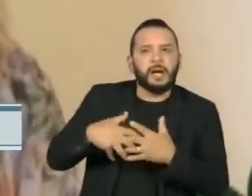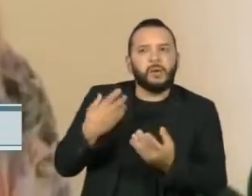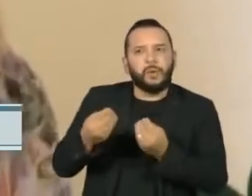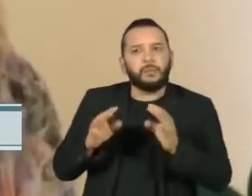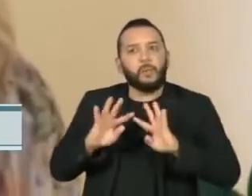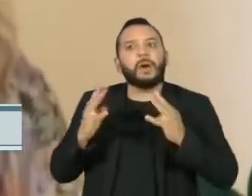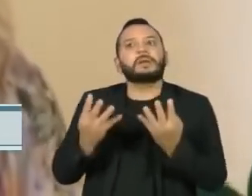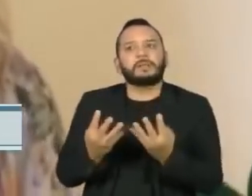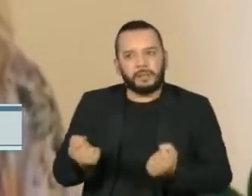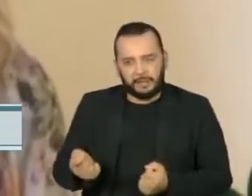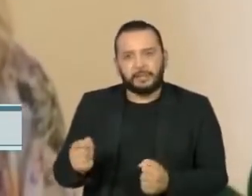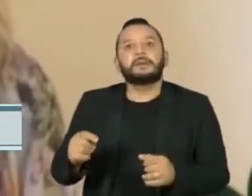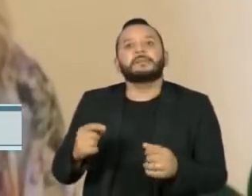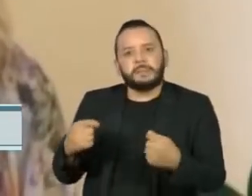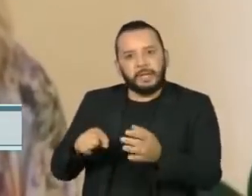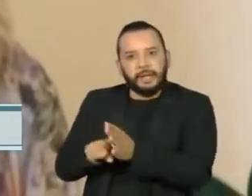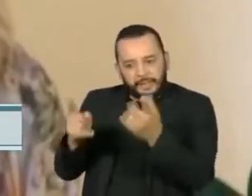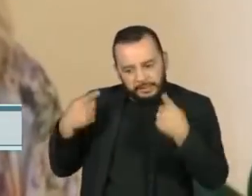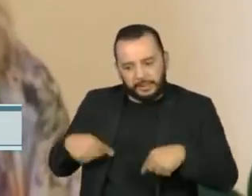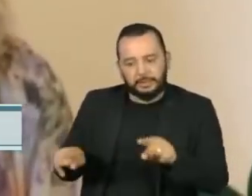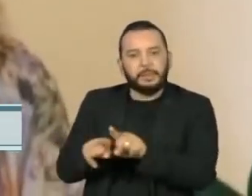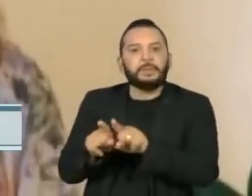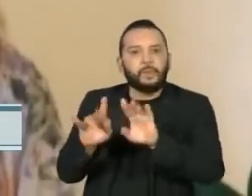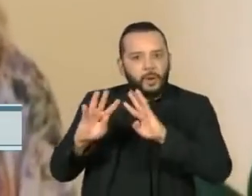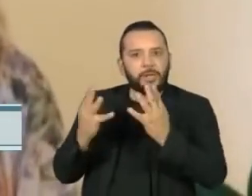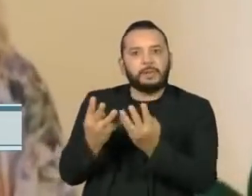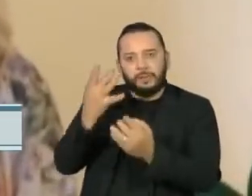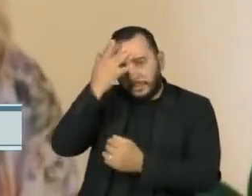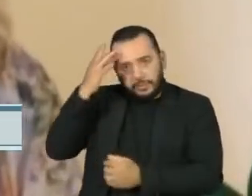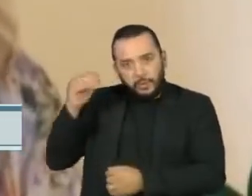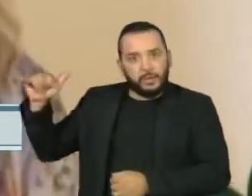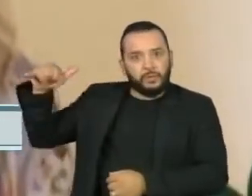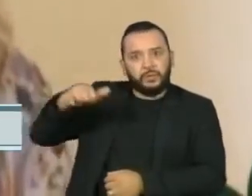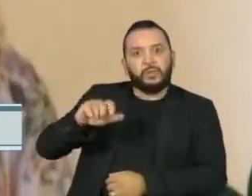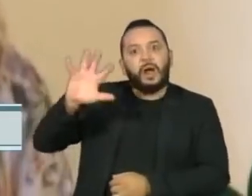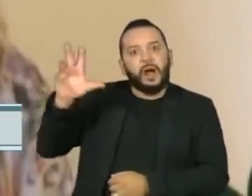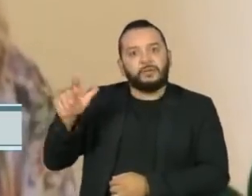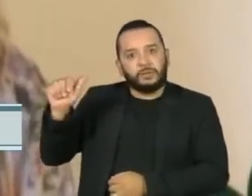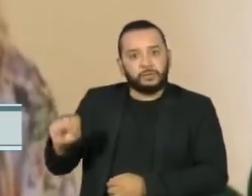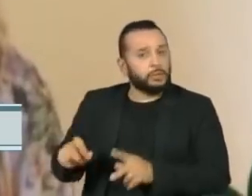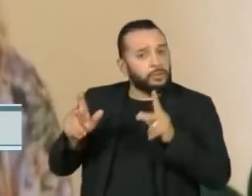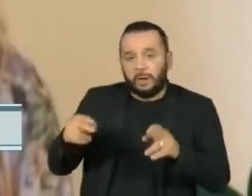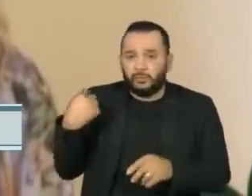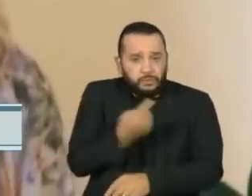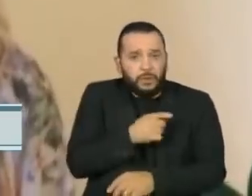quarentena, além da testagem, uma quarentena para essas pessoas, como nós fazemos quando a gente vai para os outros países.